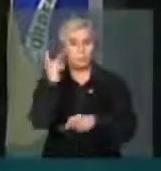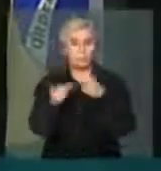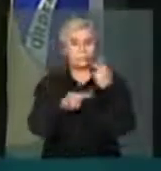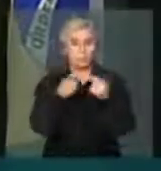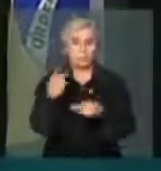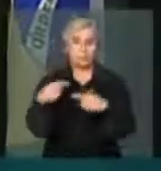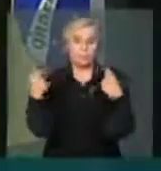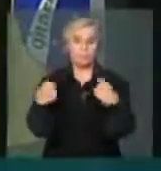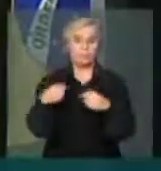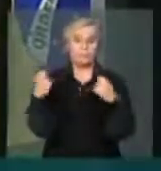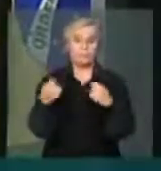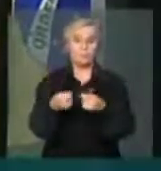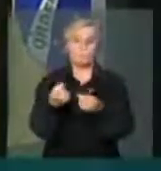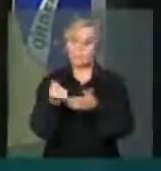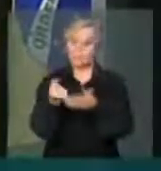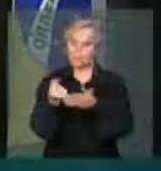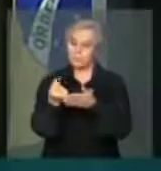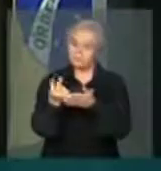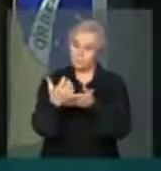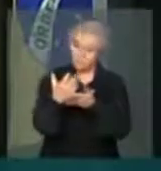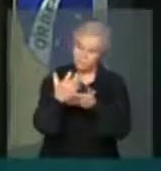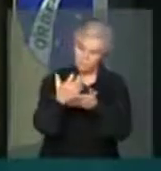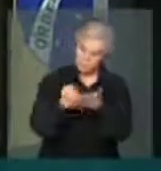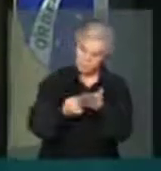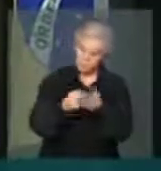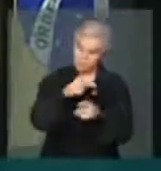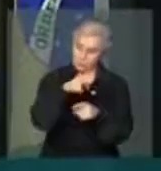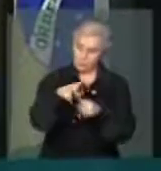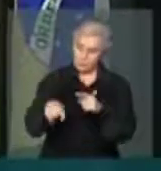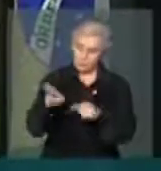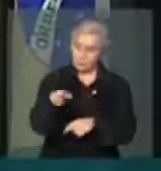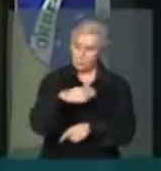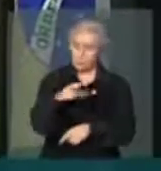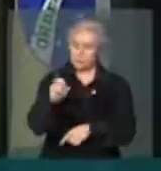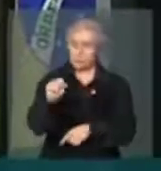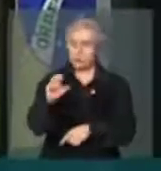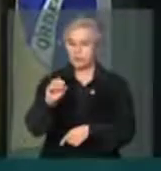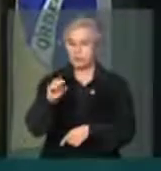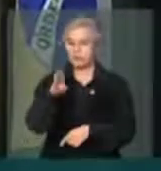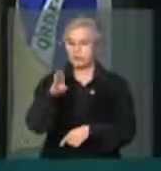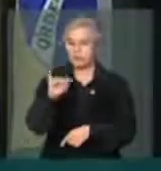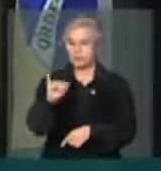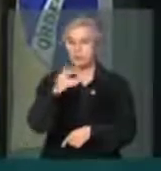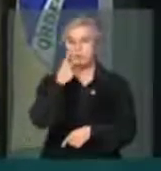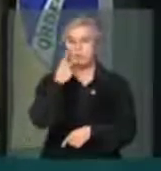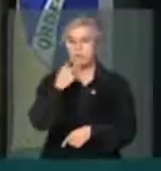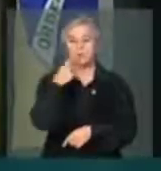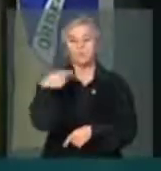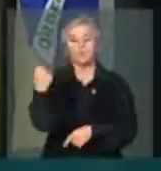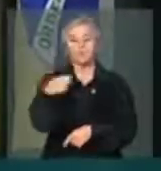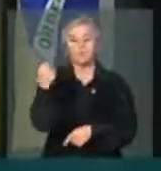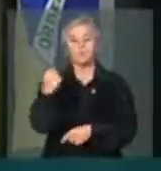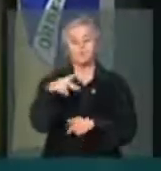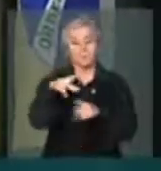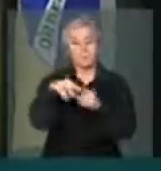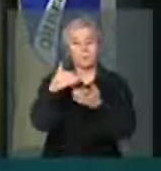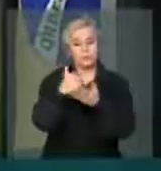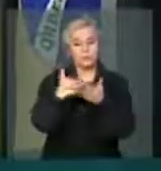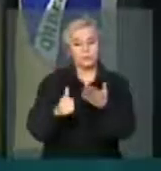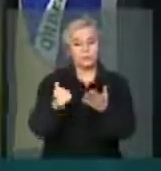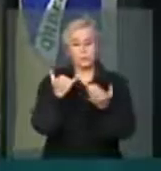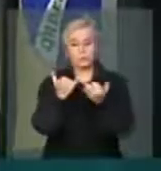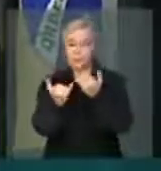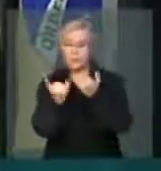preciso cortar 80 bilhões, ele está dizendo que é preciso cortar algo como equivalente